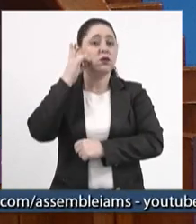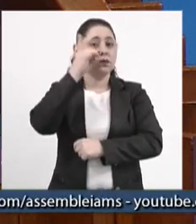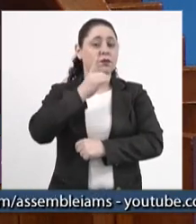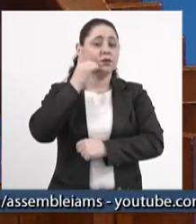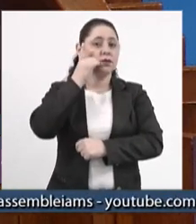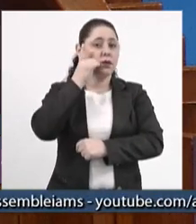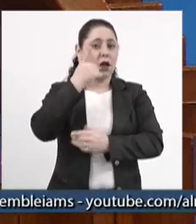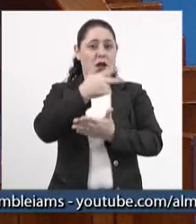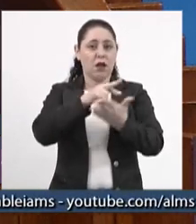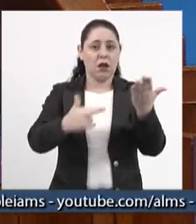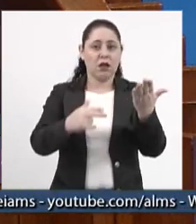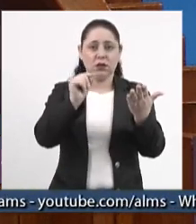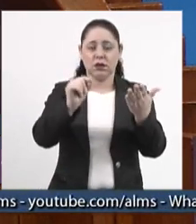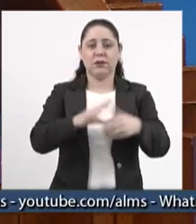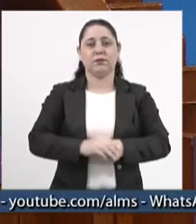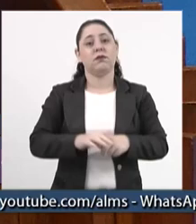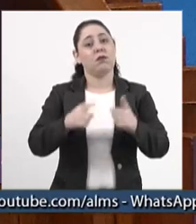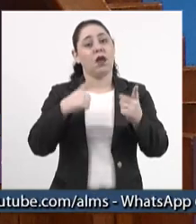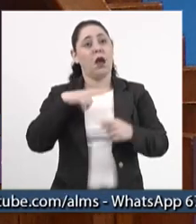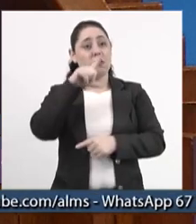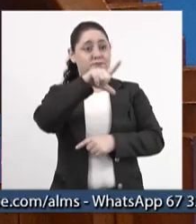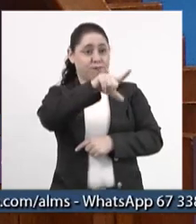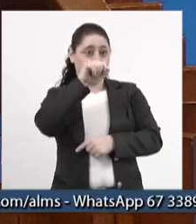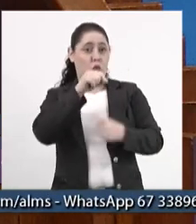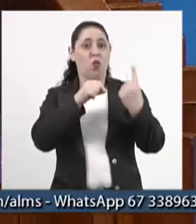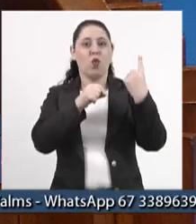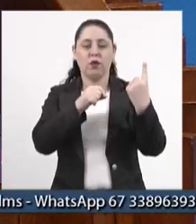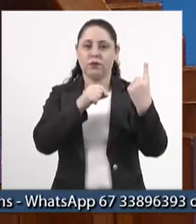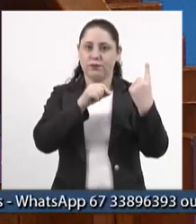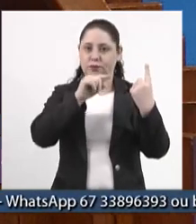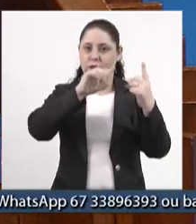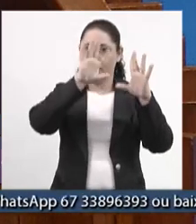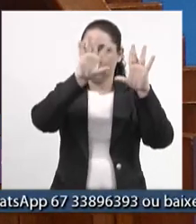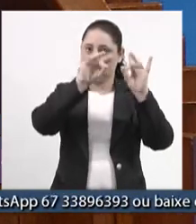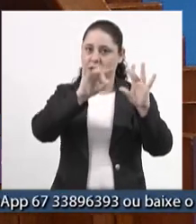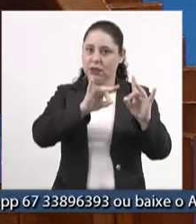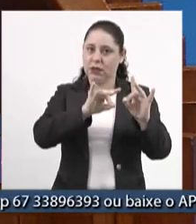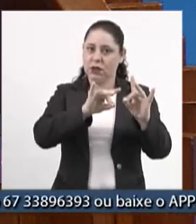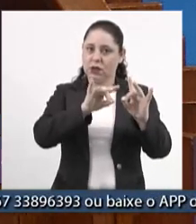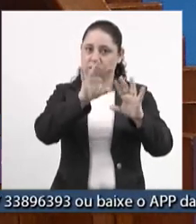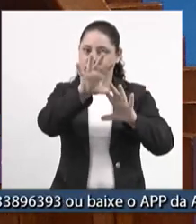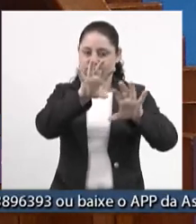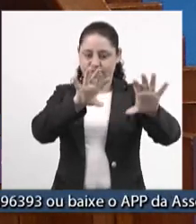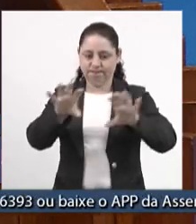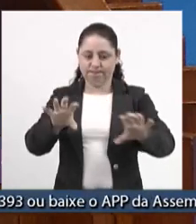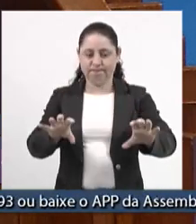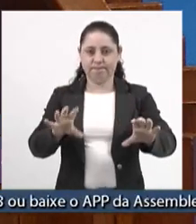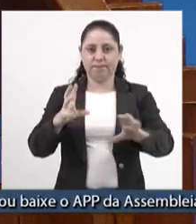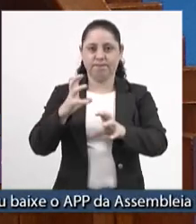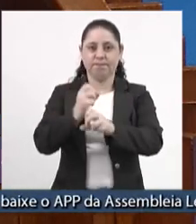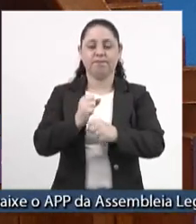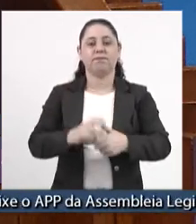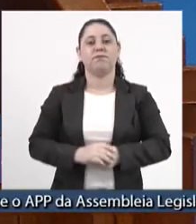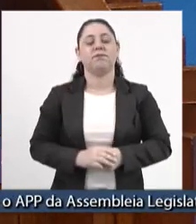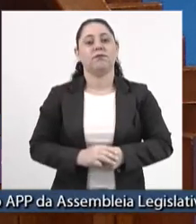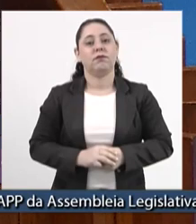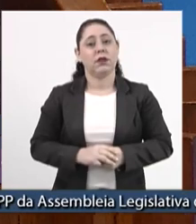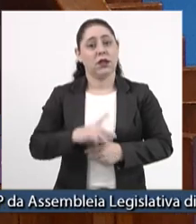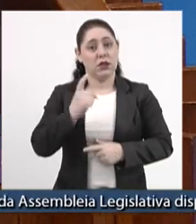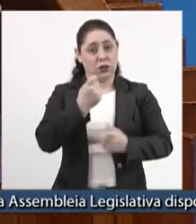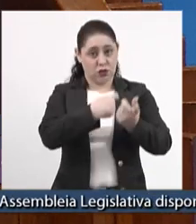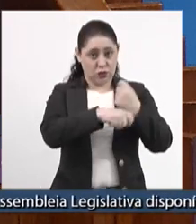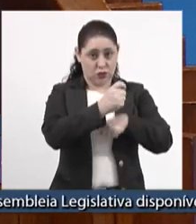está relatando, mas eu peguei um especificamente sobre a repartição de receitas. Aqueles que foram